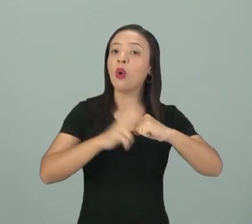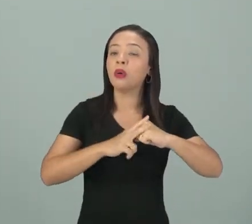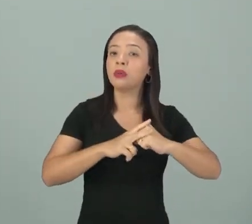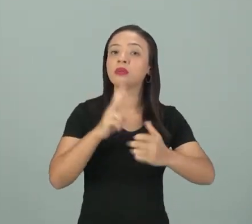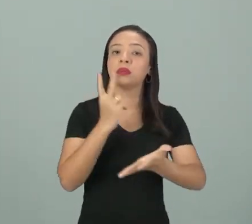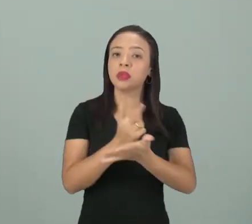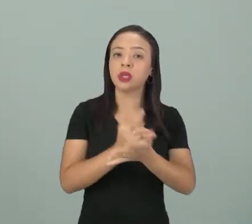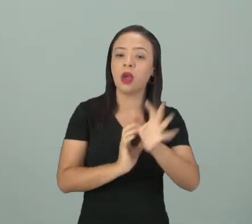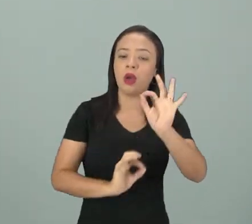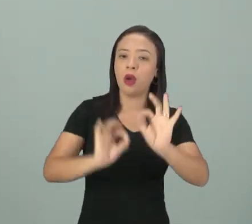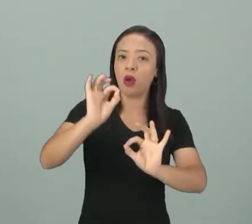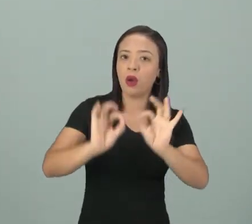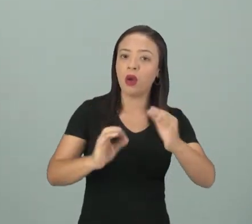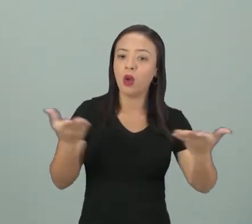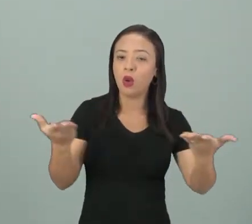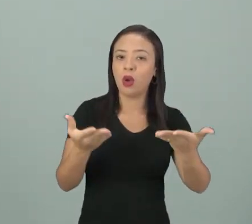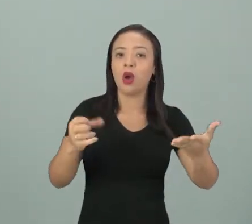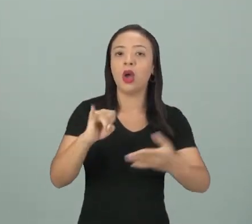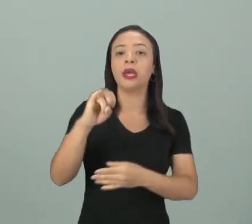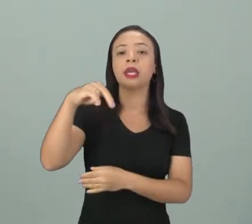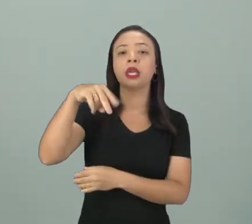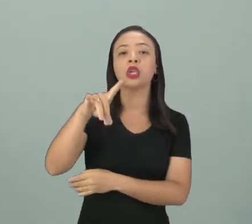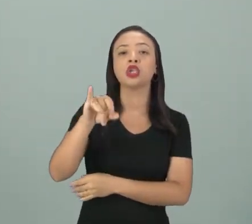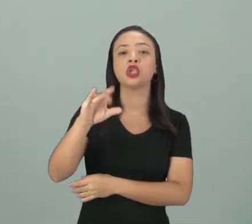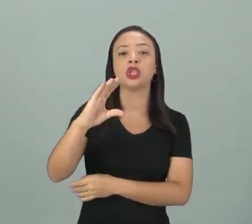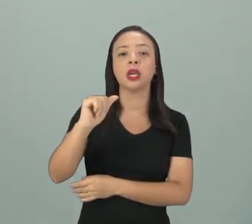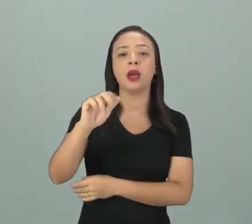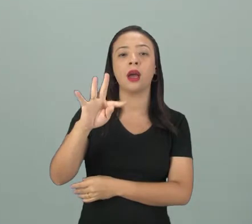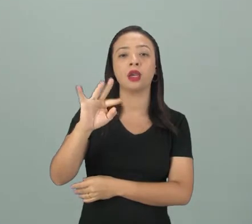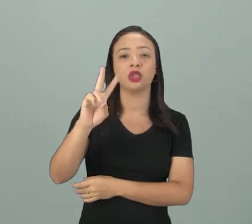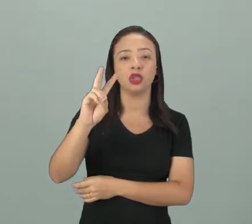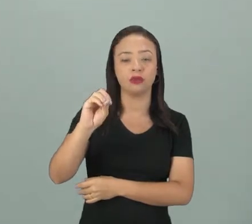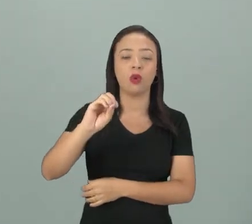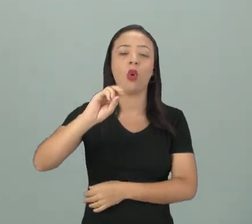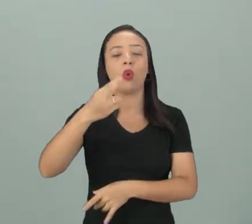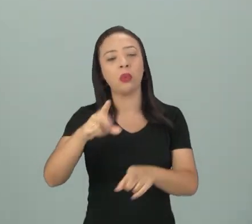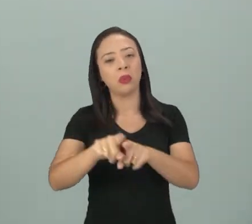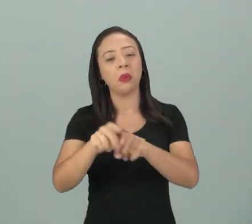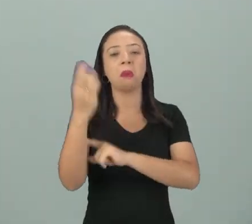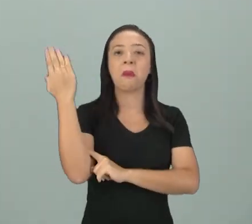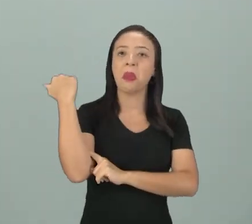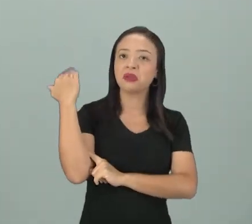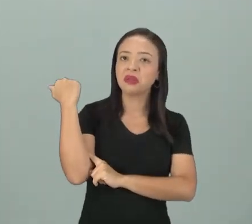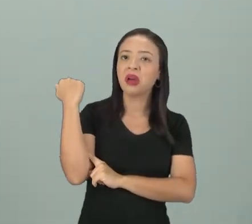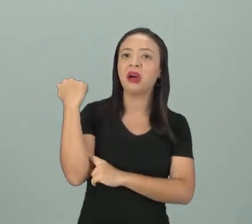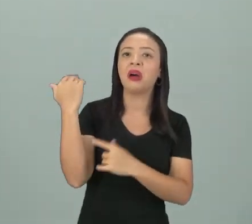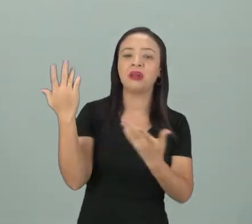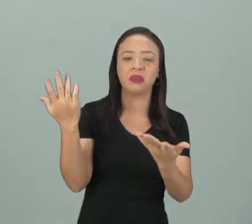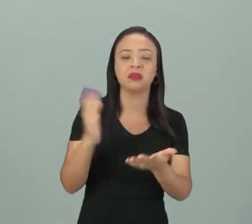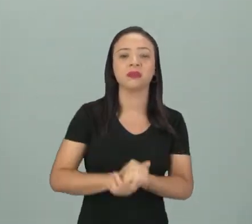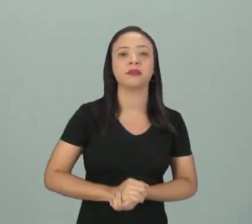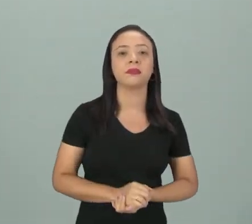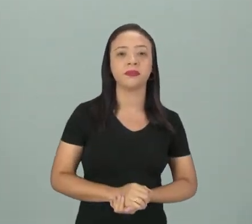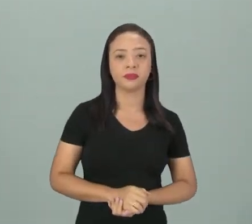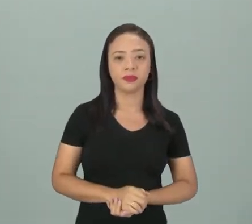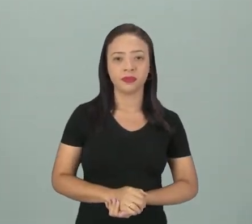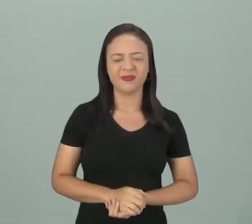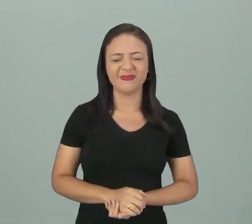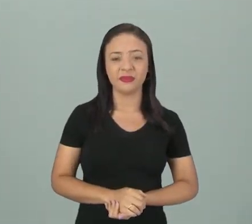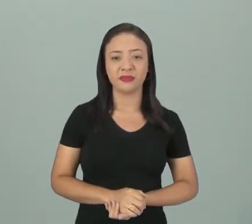conjugado no presente do indicativo, ou do passado, que você gostava e hoje não gosta mais, enfim. Mas ele